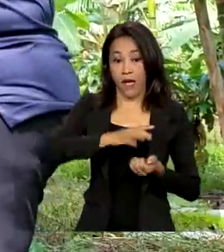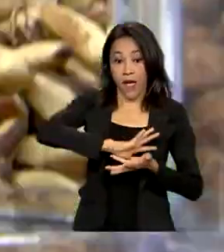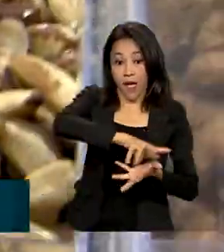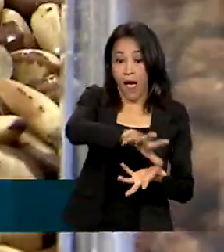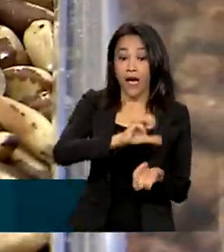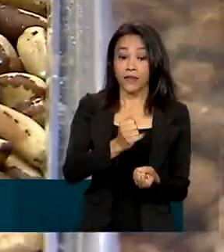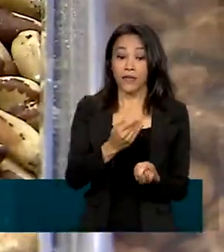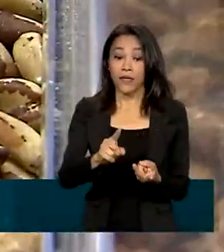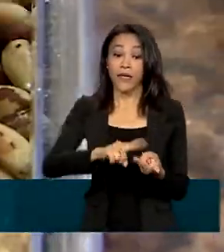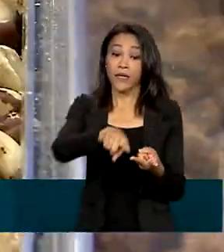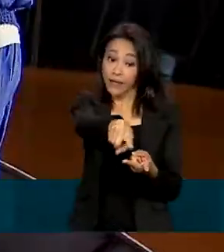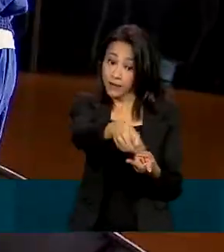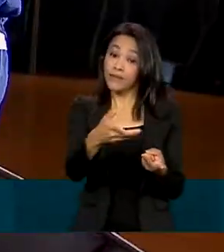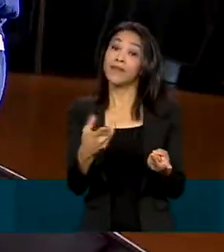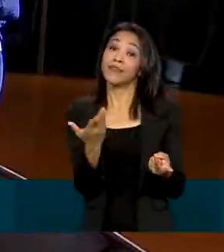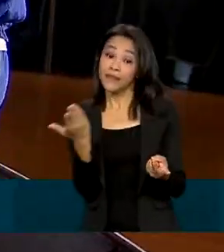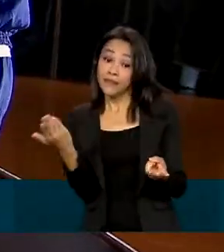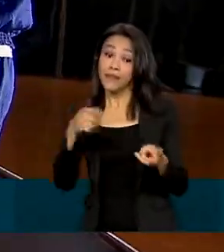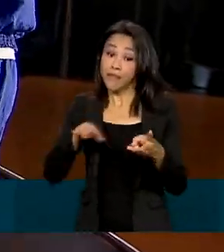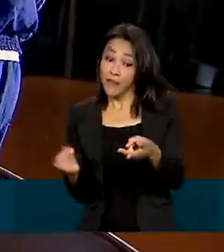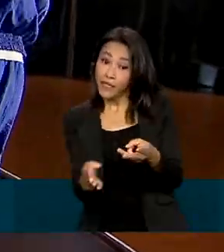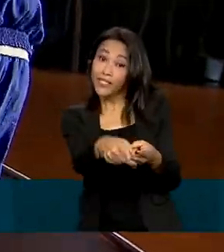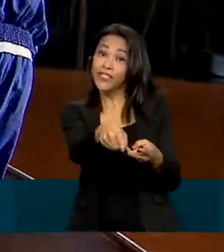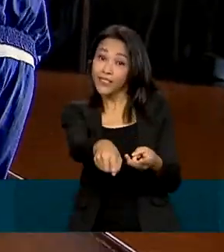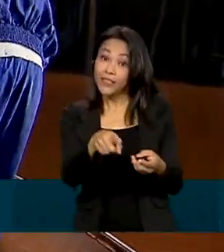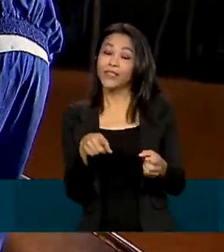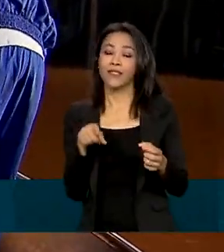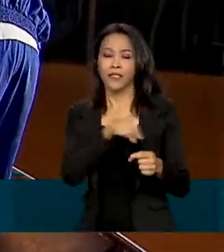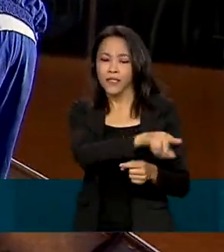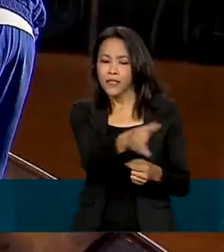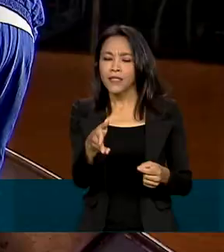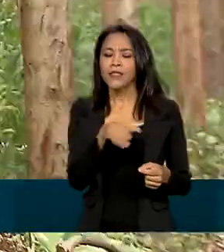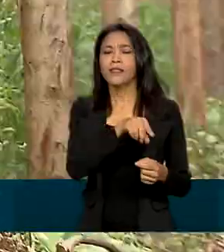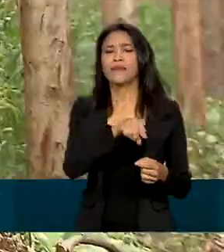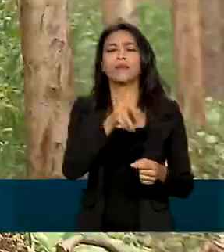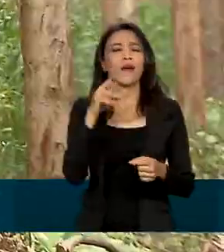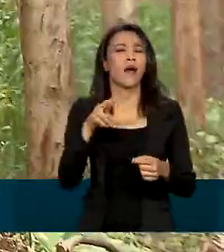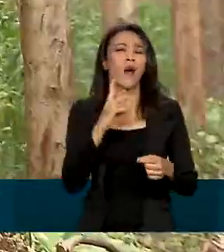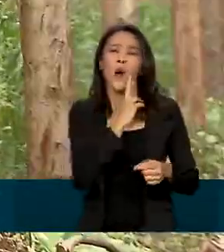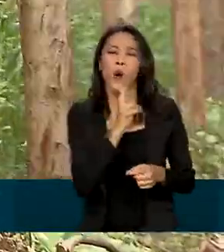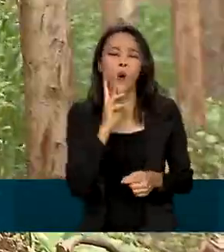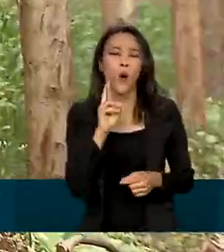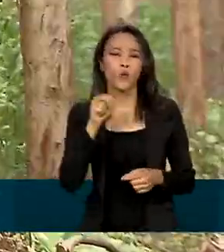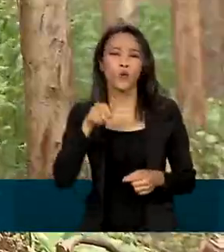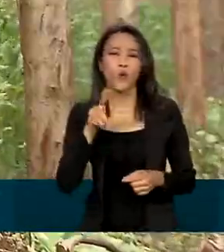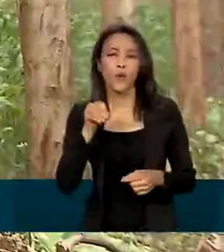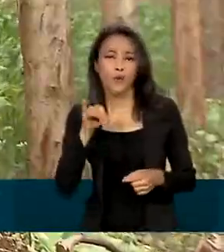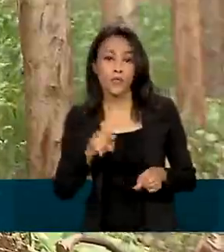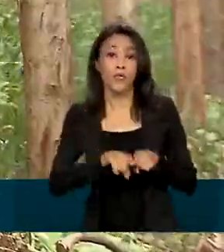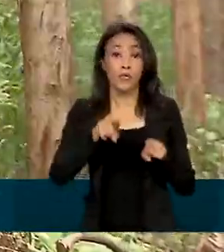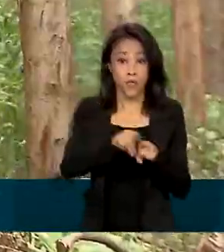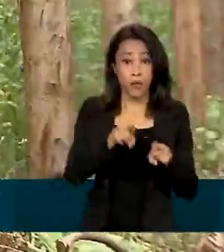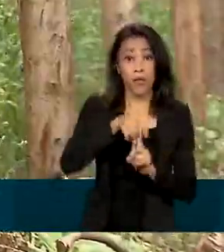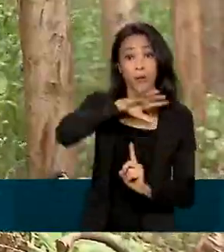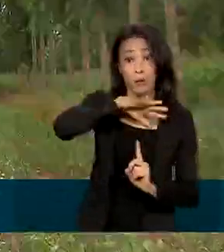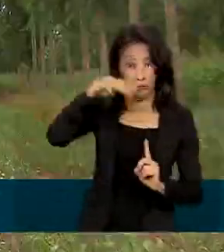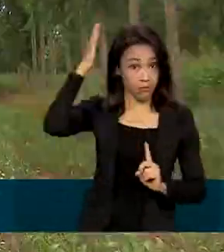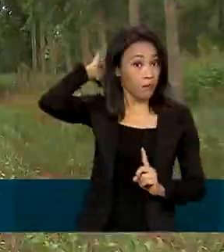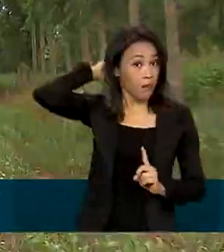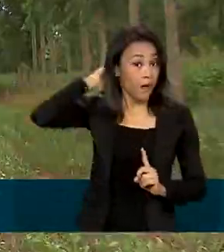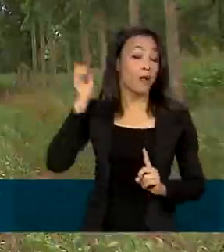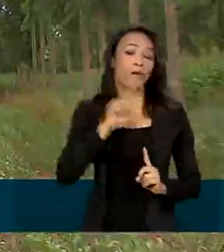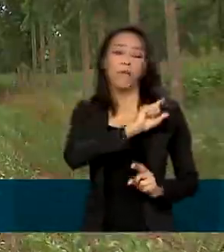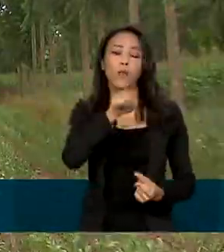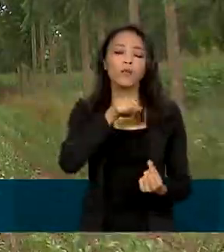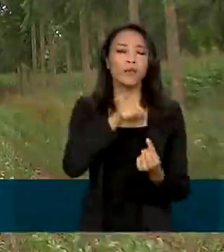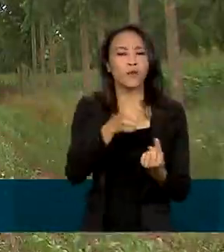cacau, castanha do Brasil e de peixes no Amazonas, Pará e Rondônia. O objetivo é melhorar a forma como agricultores fazem